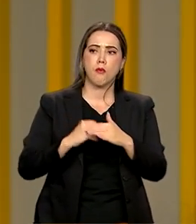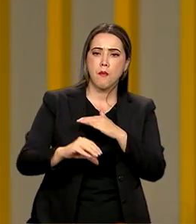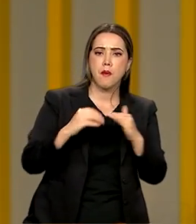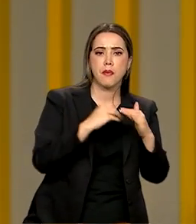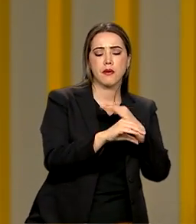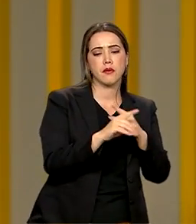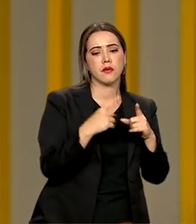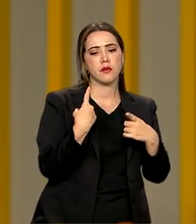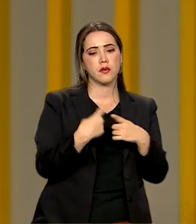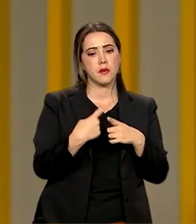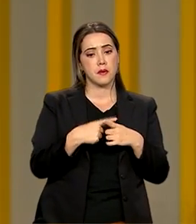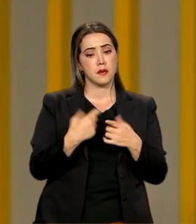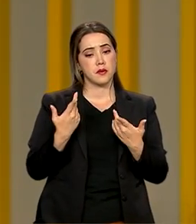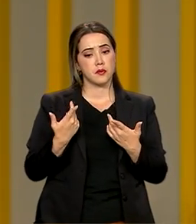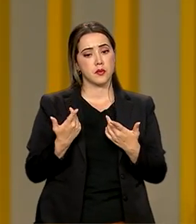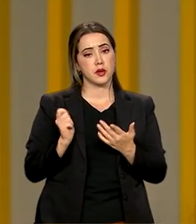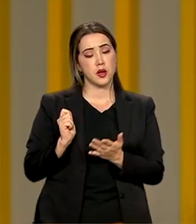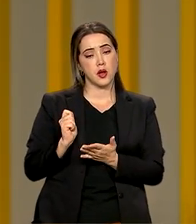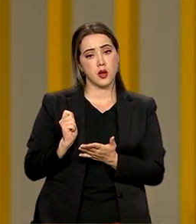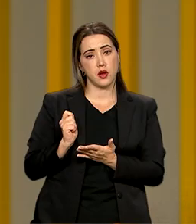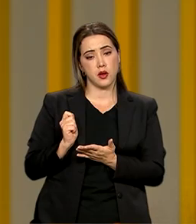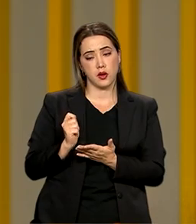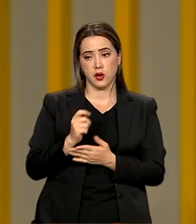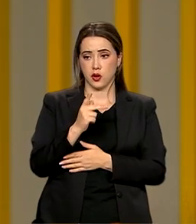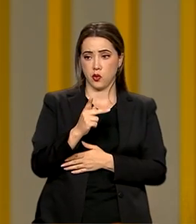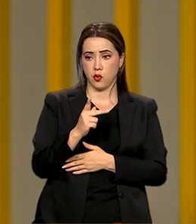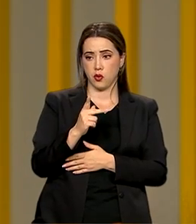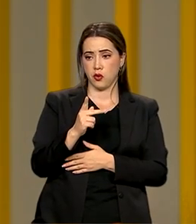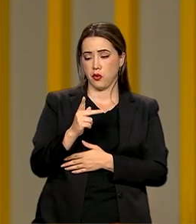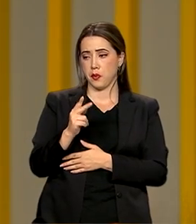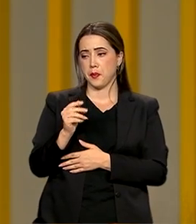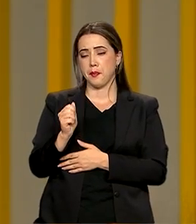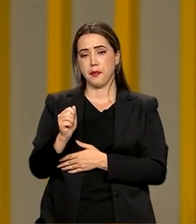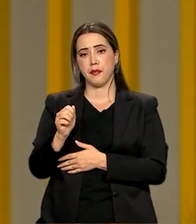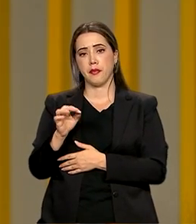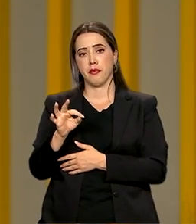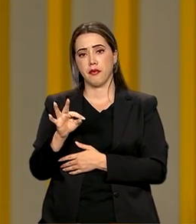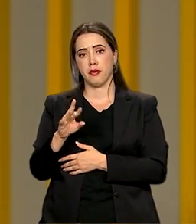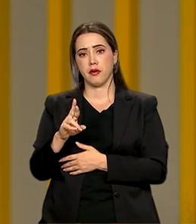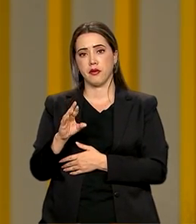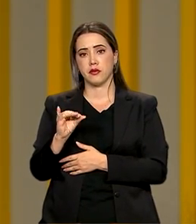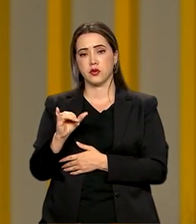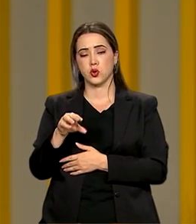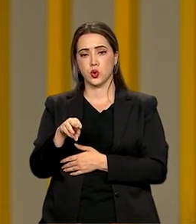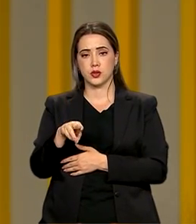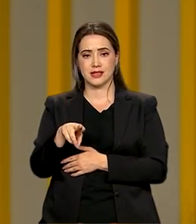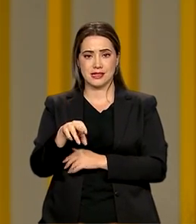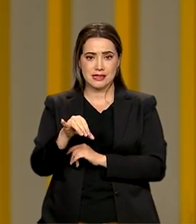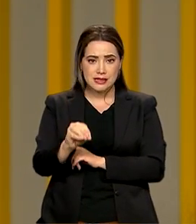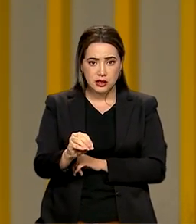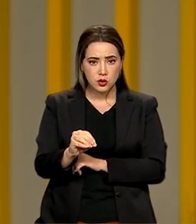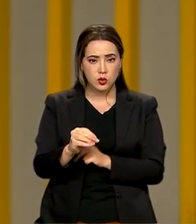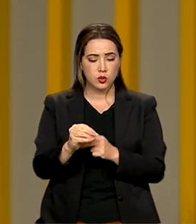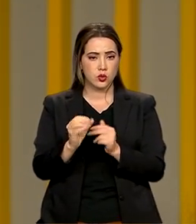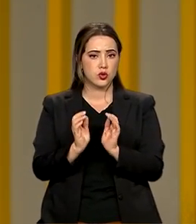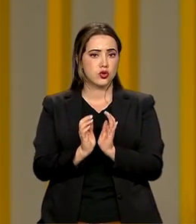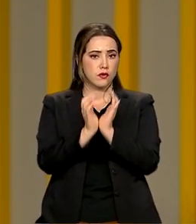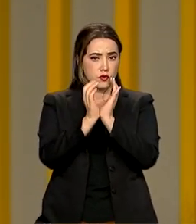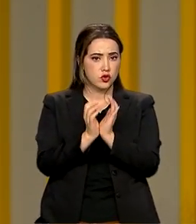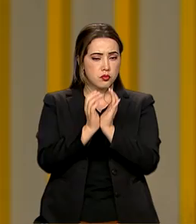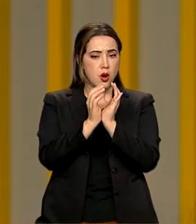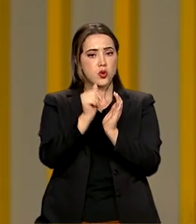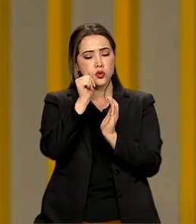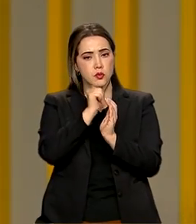a patrocínia a produtos ligados ao futebol feminino trazem valores. Valores de família,